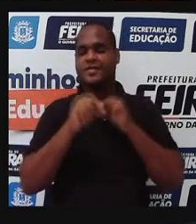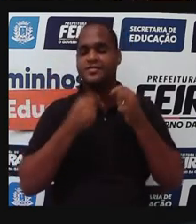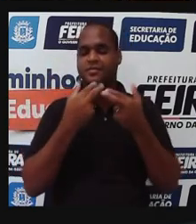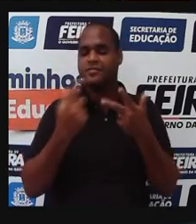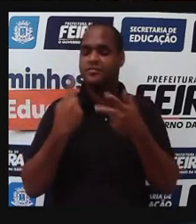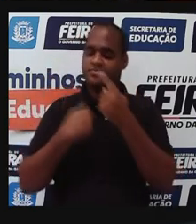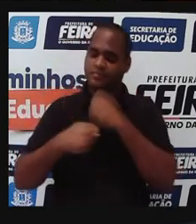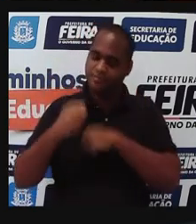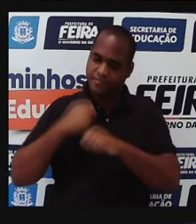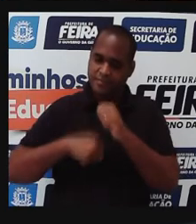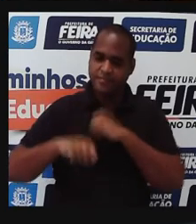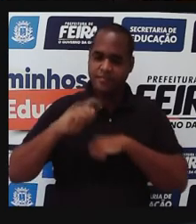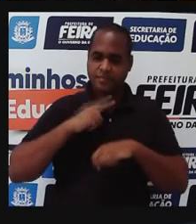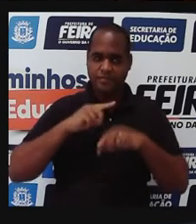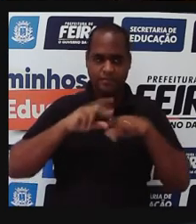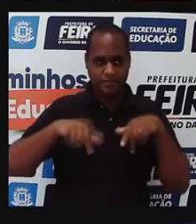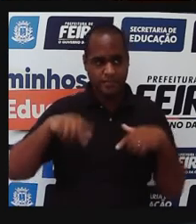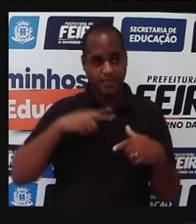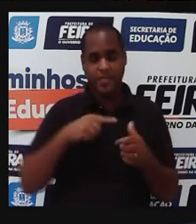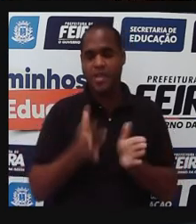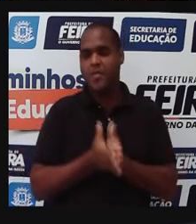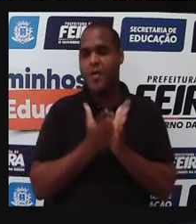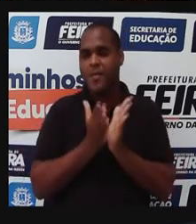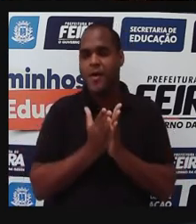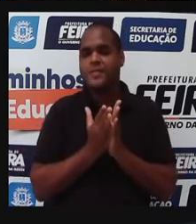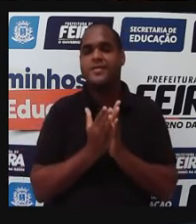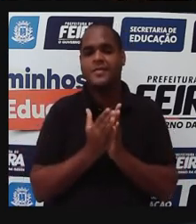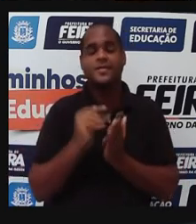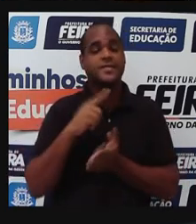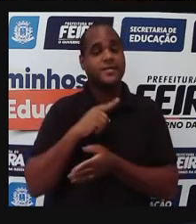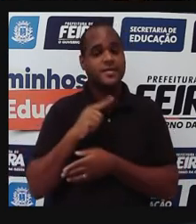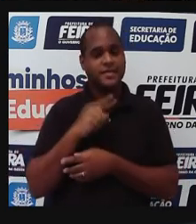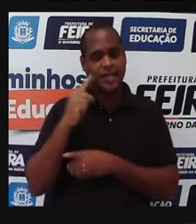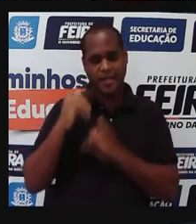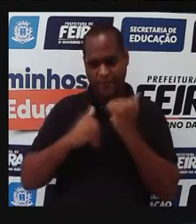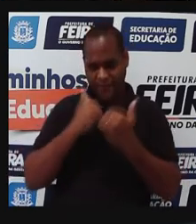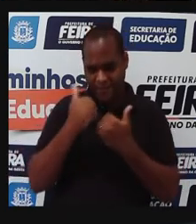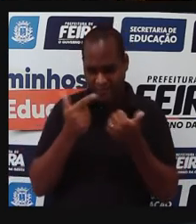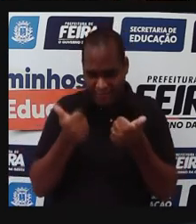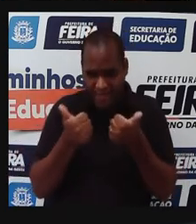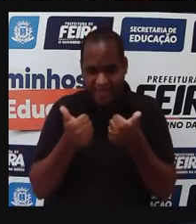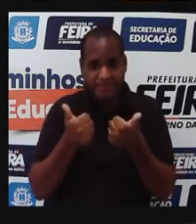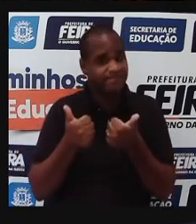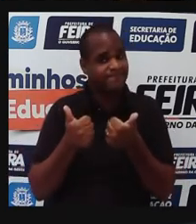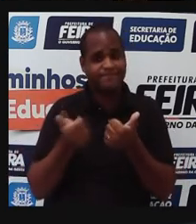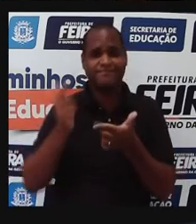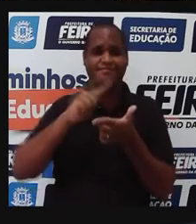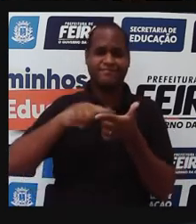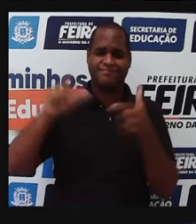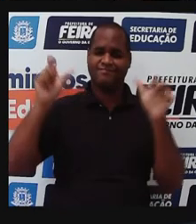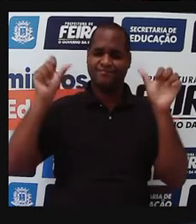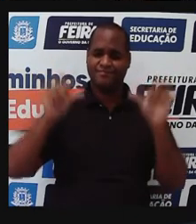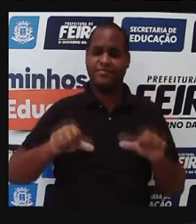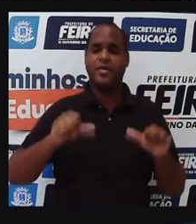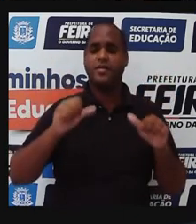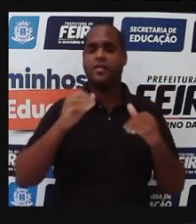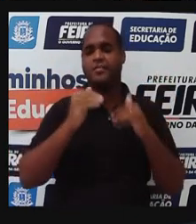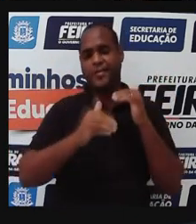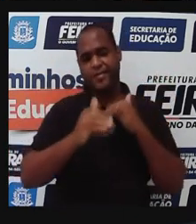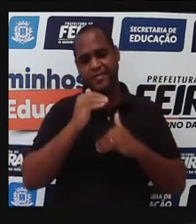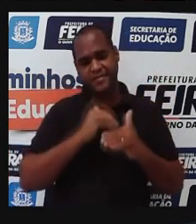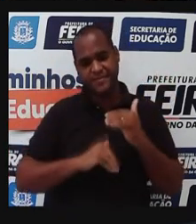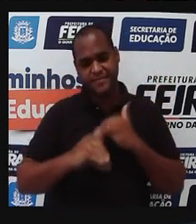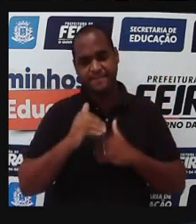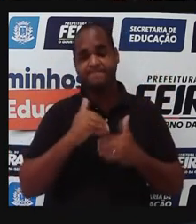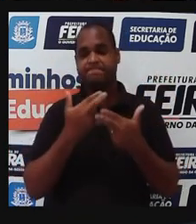economicamente mais pobres, vamos pensar assim, né, menos desenvolvidos, eles permaneçam nesse lugar de menos desenvolvidos.